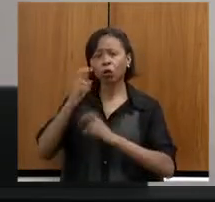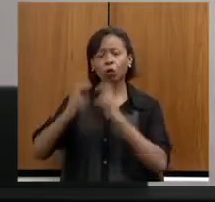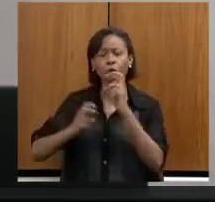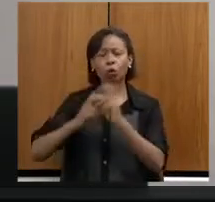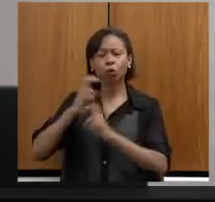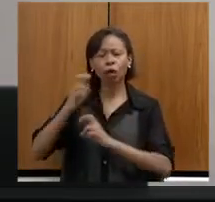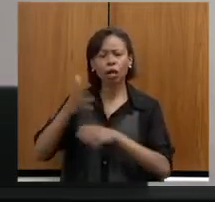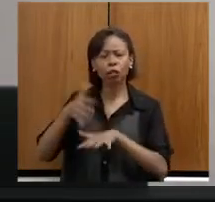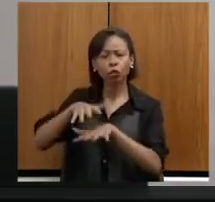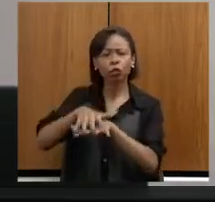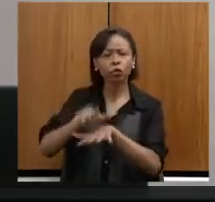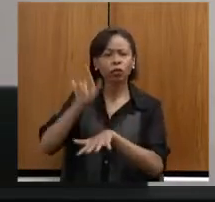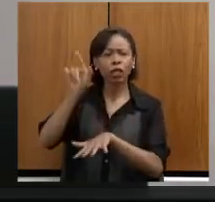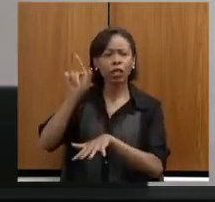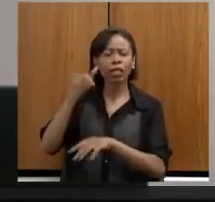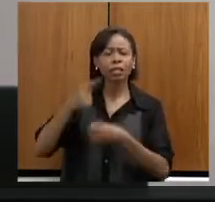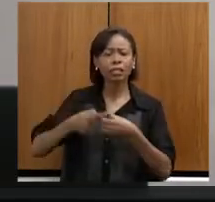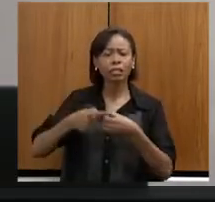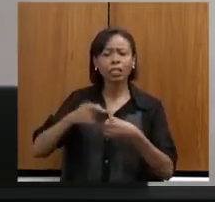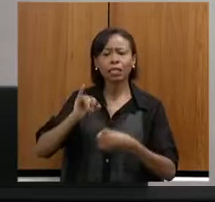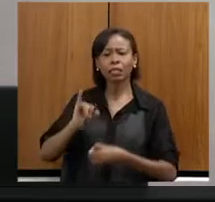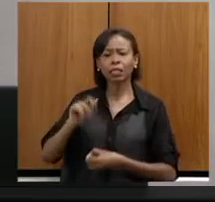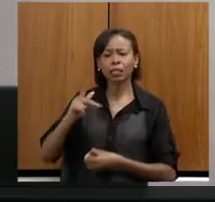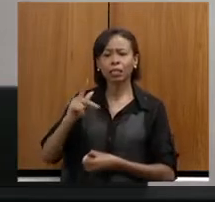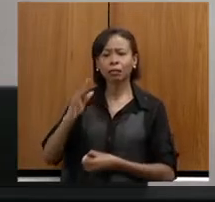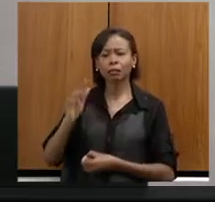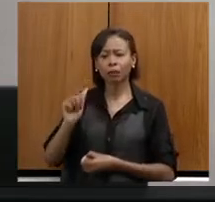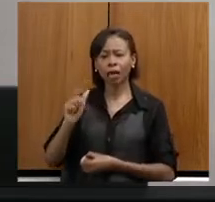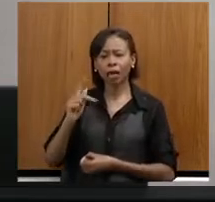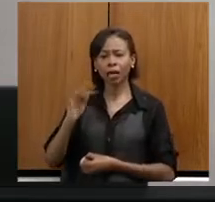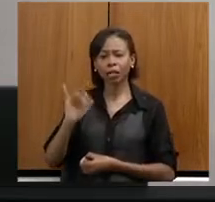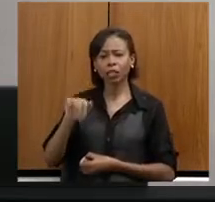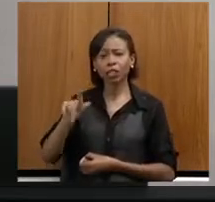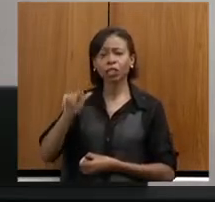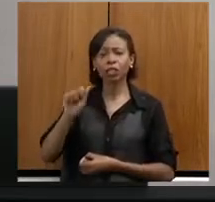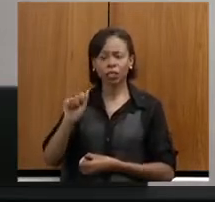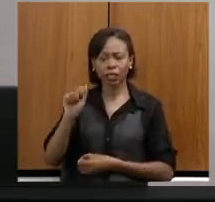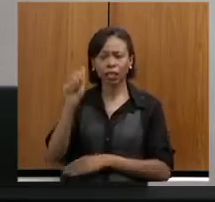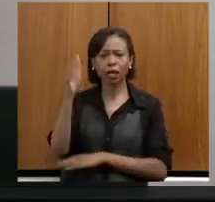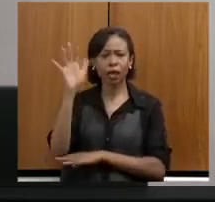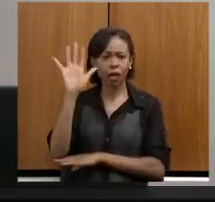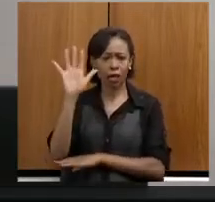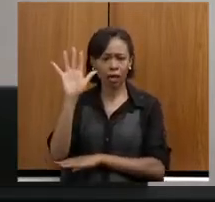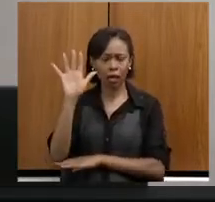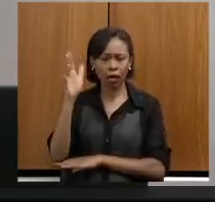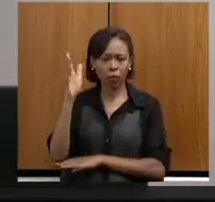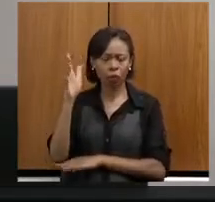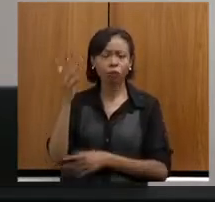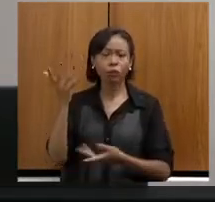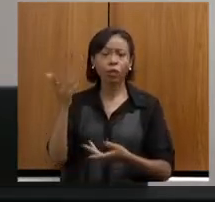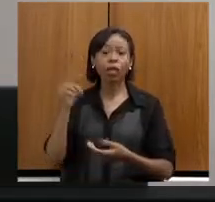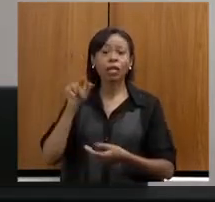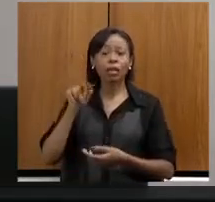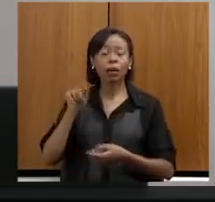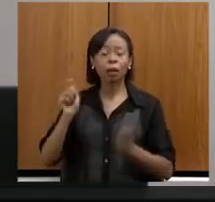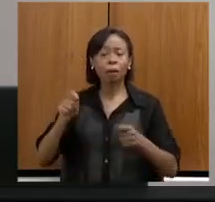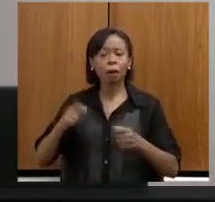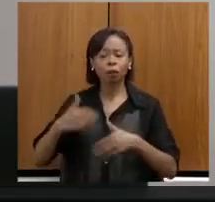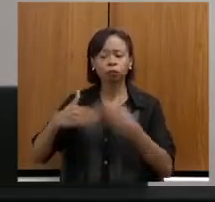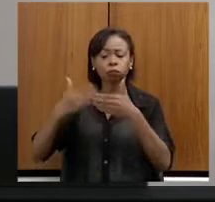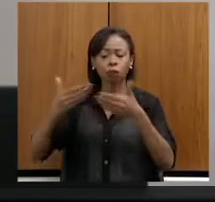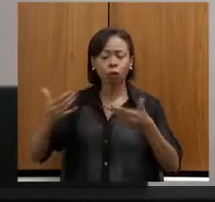cidade de Ipatinga com a ajuda da iniciativa privada, o que proporcionou o lazer, o